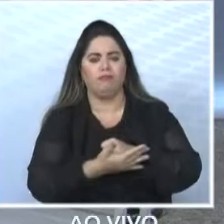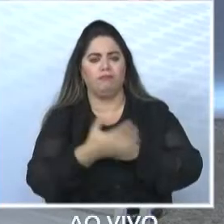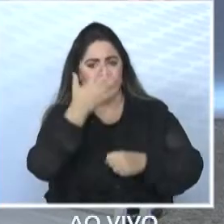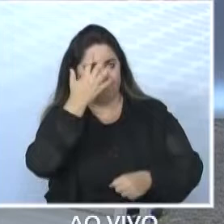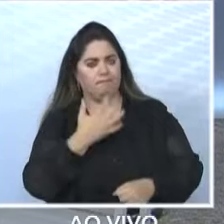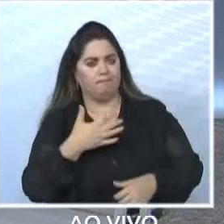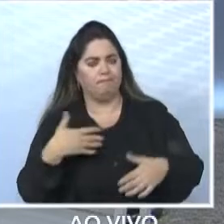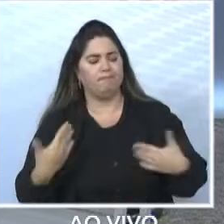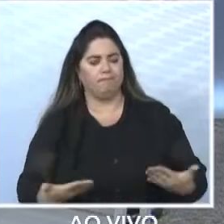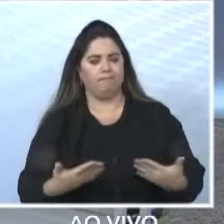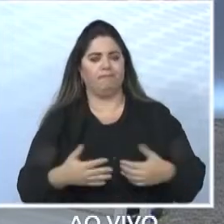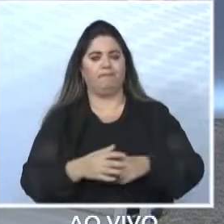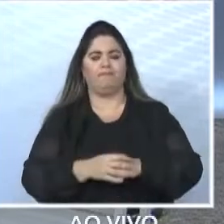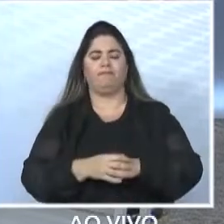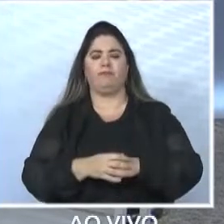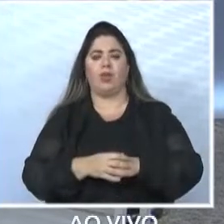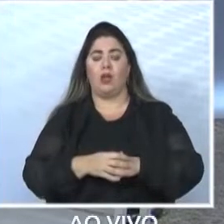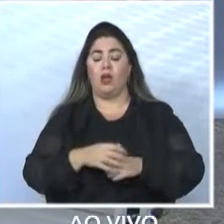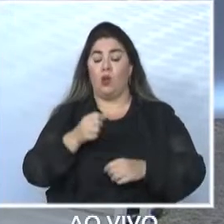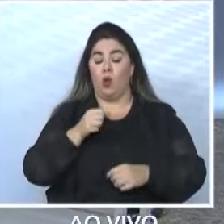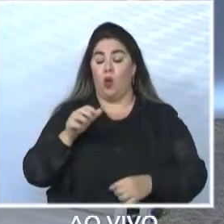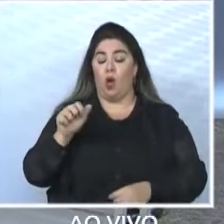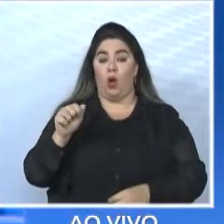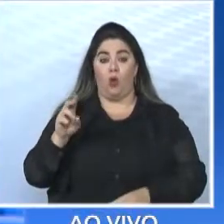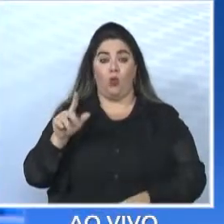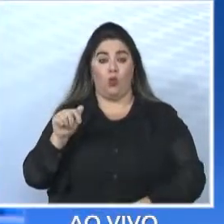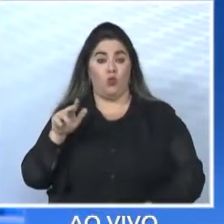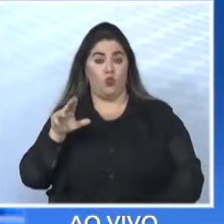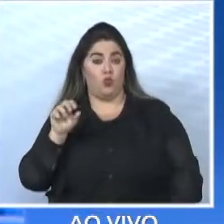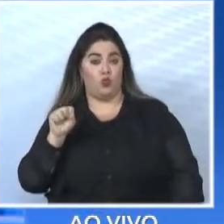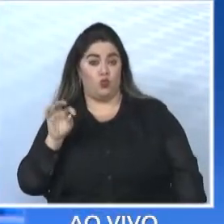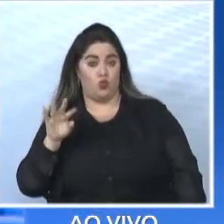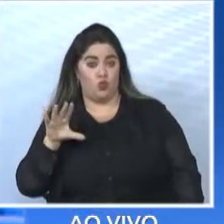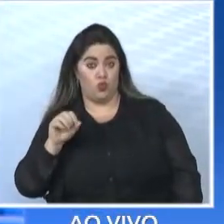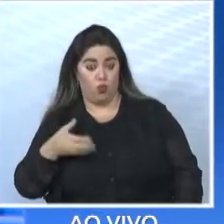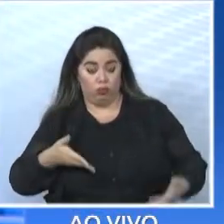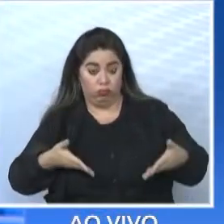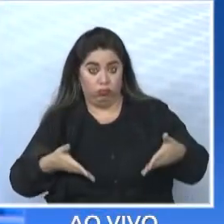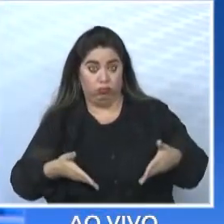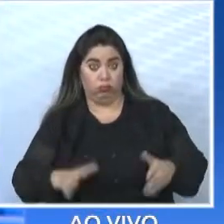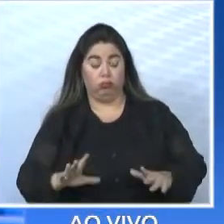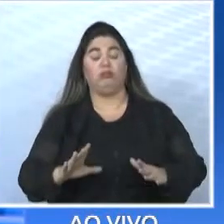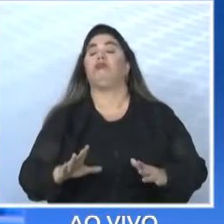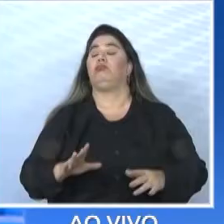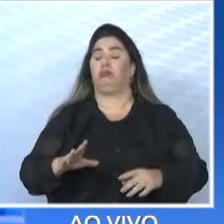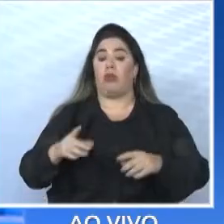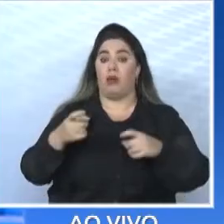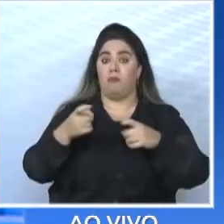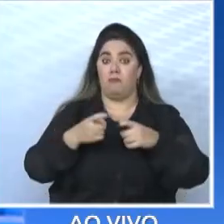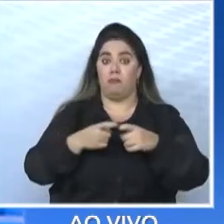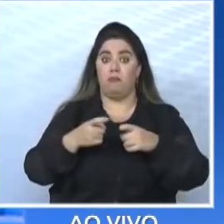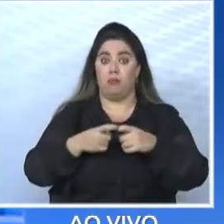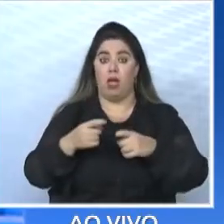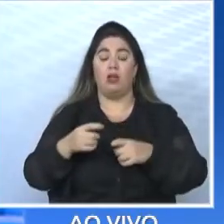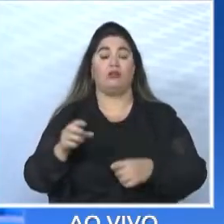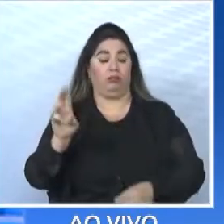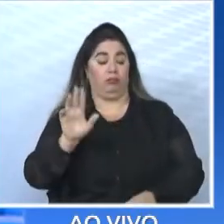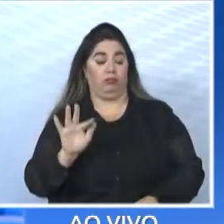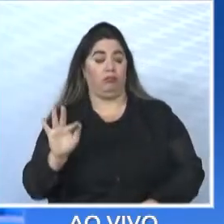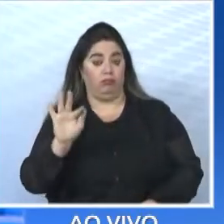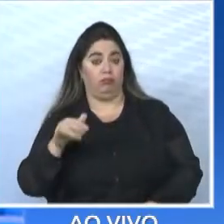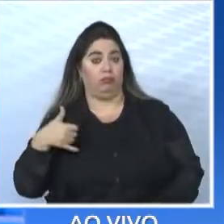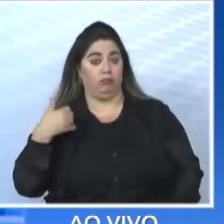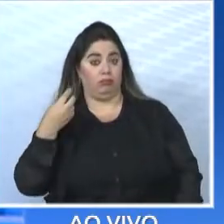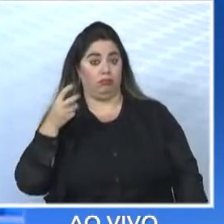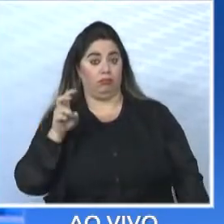Ferreira, que se apresenta nas urnas como Alexandre Ferreira, nasceu em Franca, é médico veterinário e professor universitário. Tem 52 anos, é